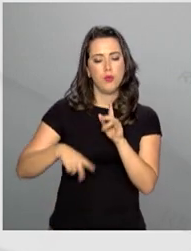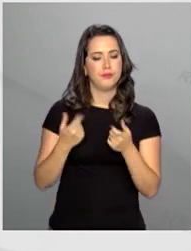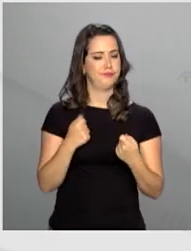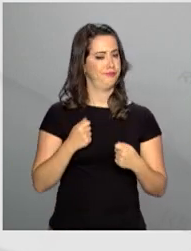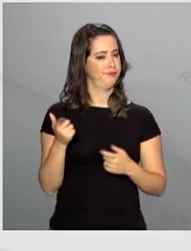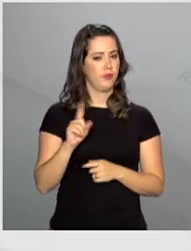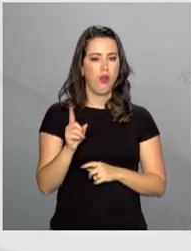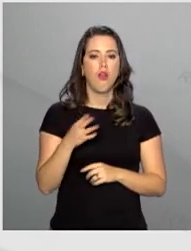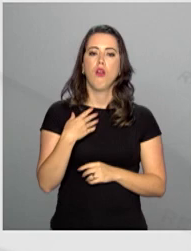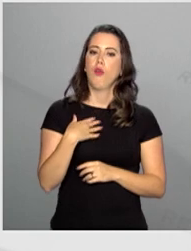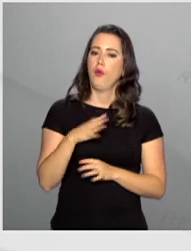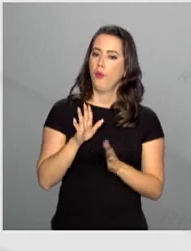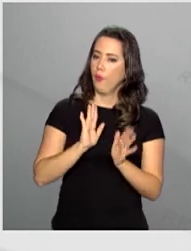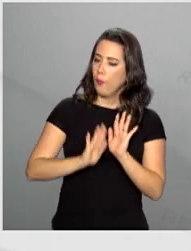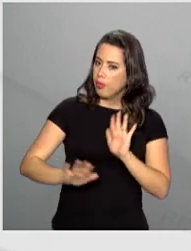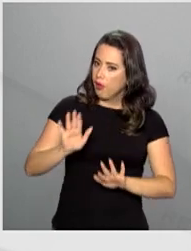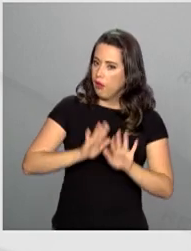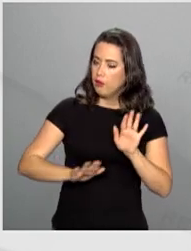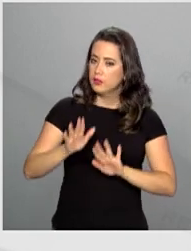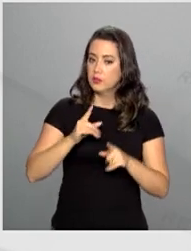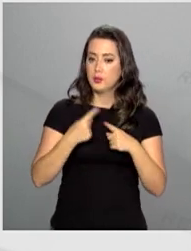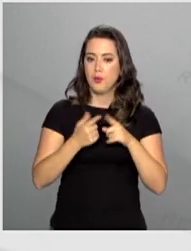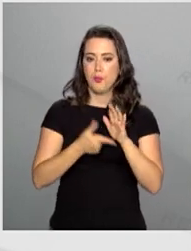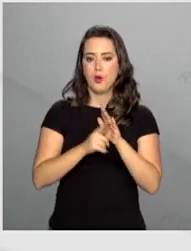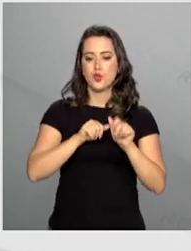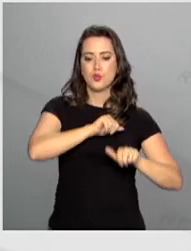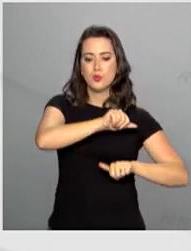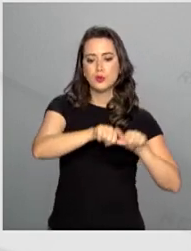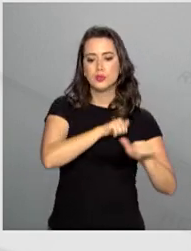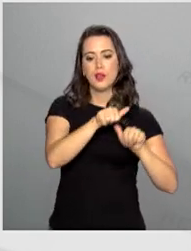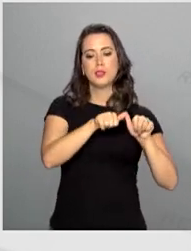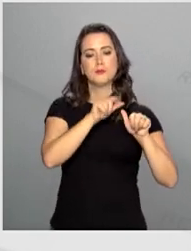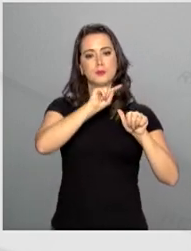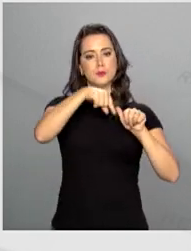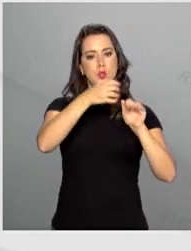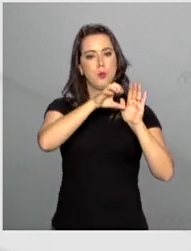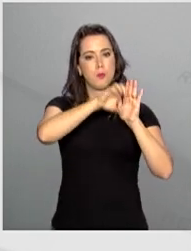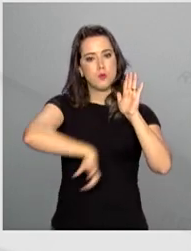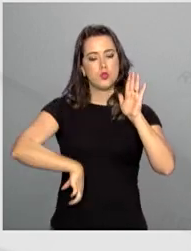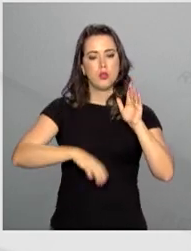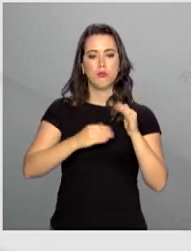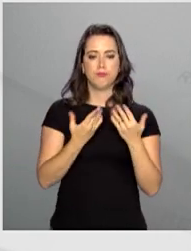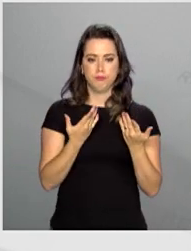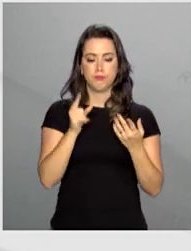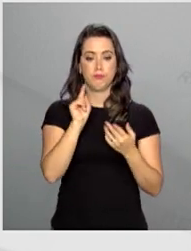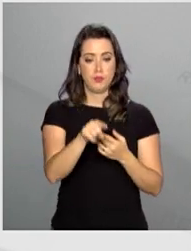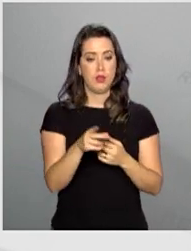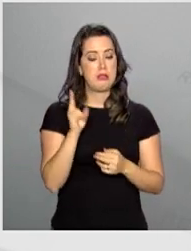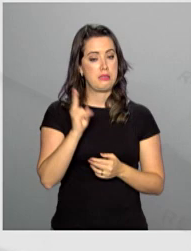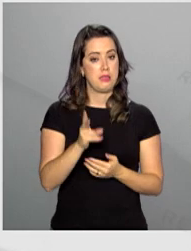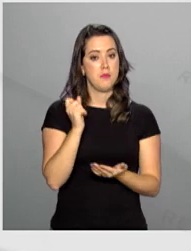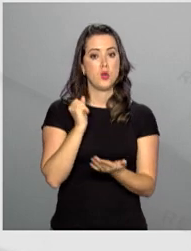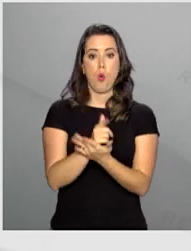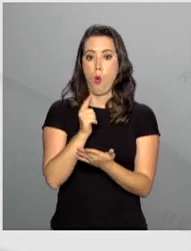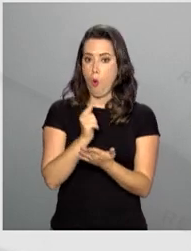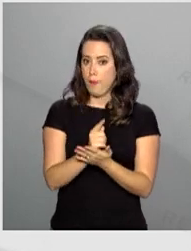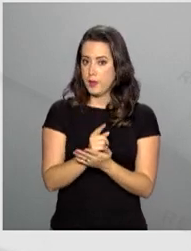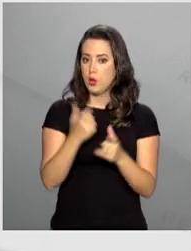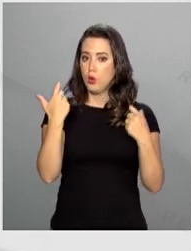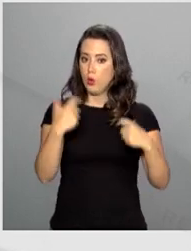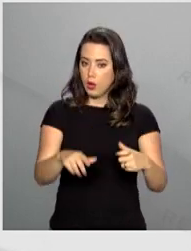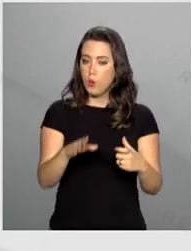reajustar os preços antes da liquidação para fazer abatimentos maiores. Compre sempre produtos de estabelecimentos